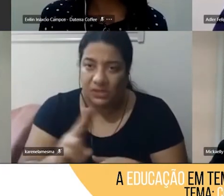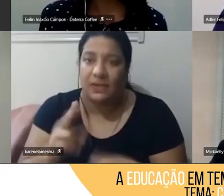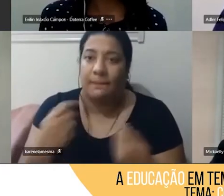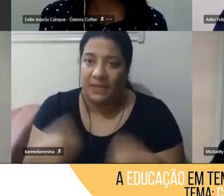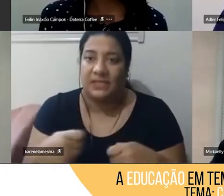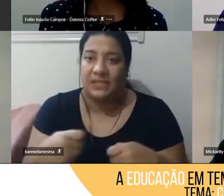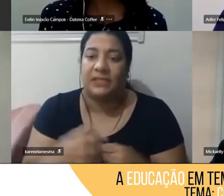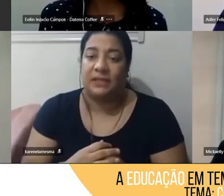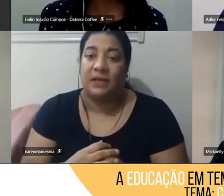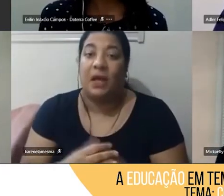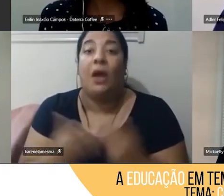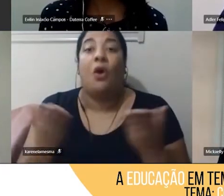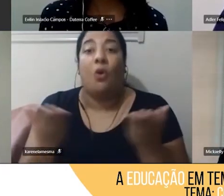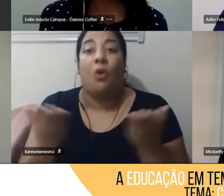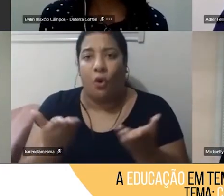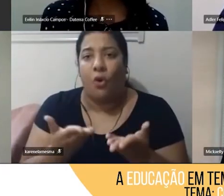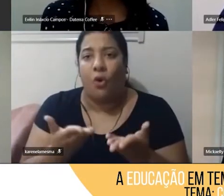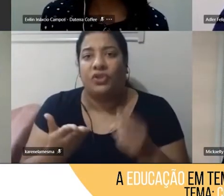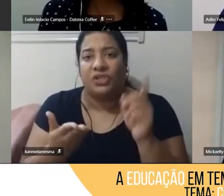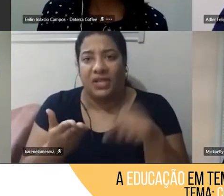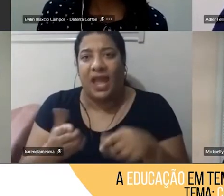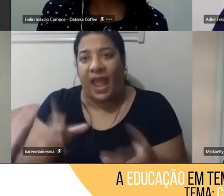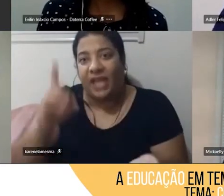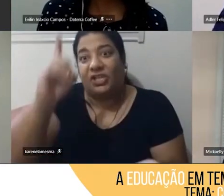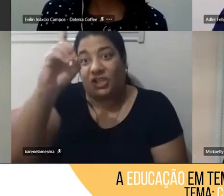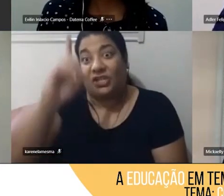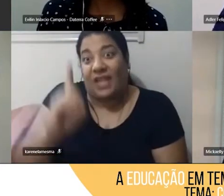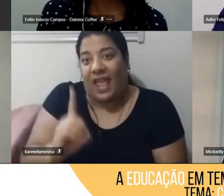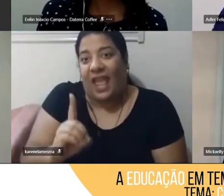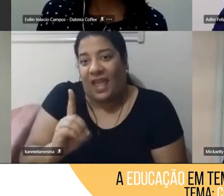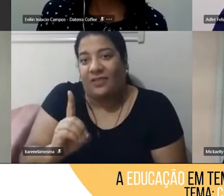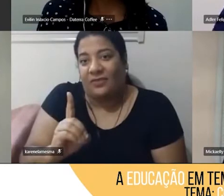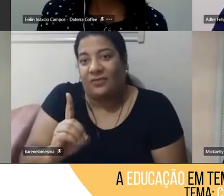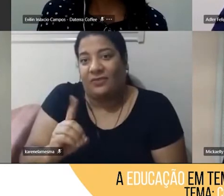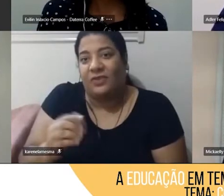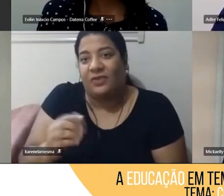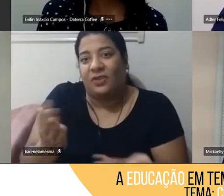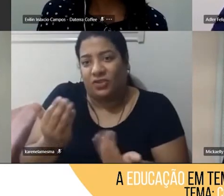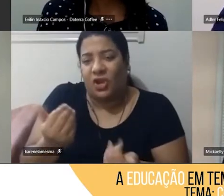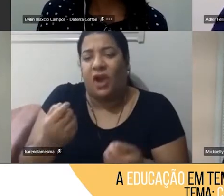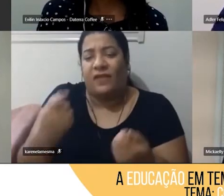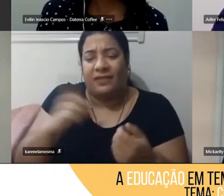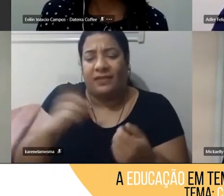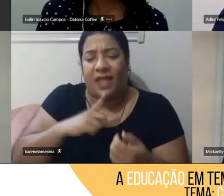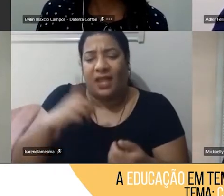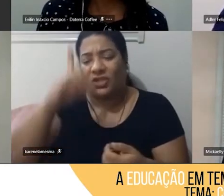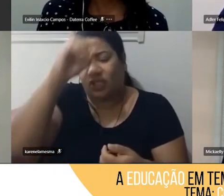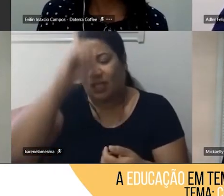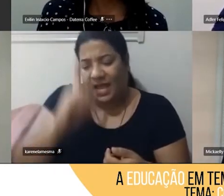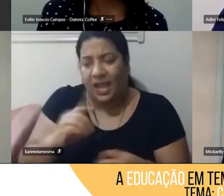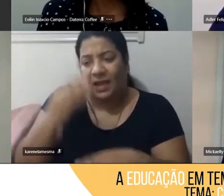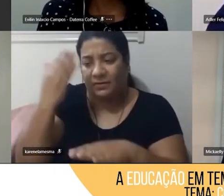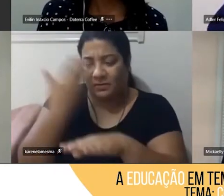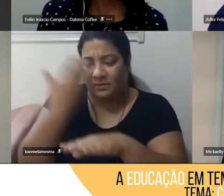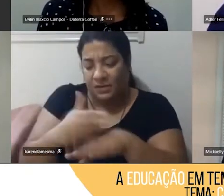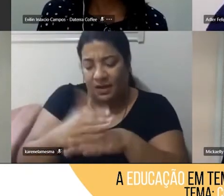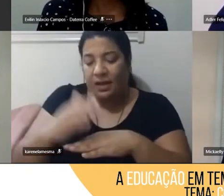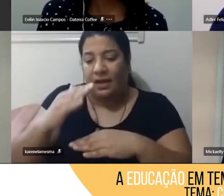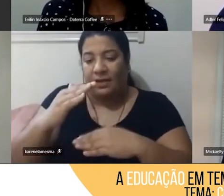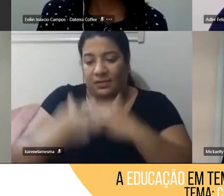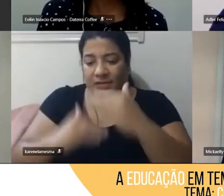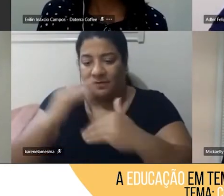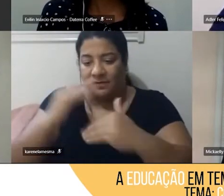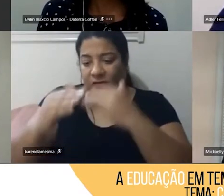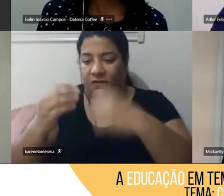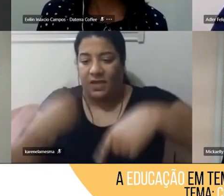hoje já é um direito, deles se desenvolverem no sócio emocional, a BNCC traz isso, agora, como é que a gente